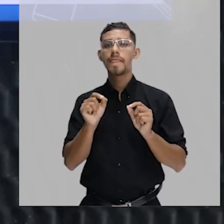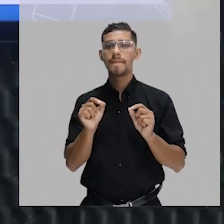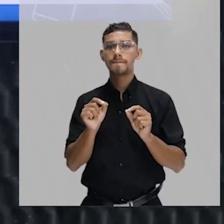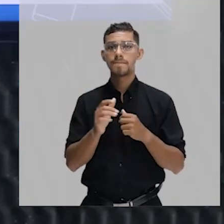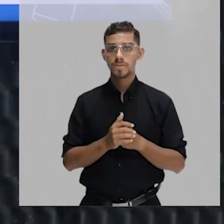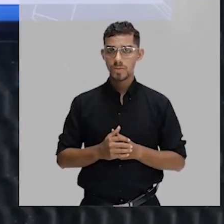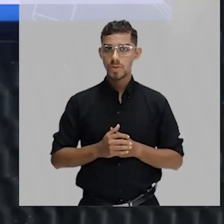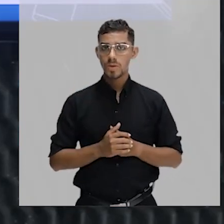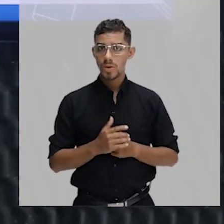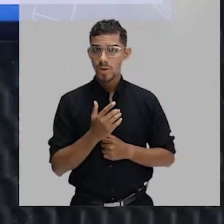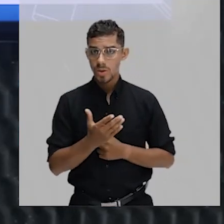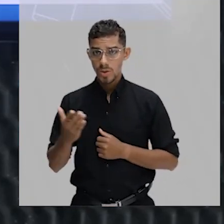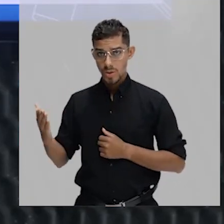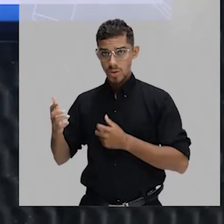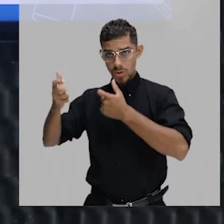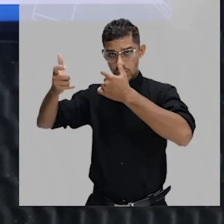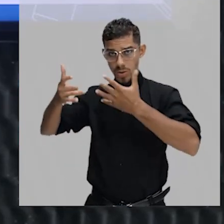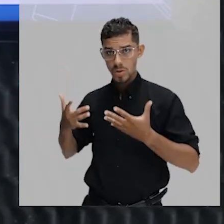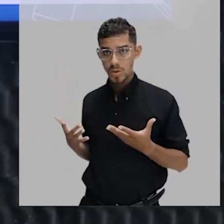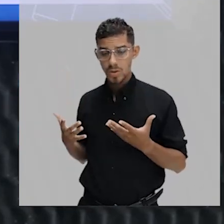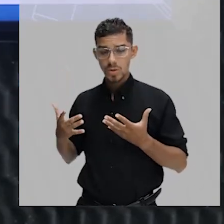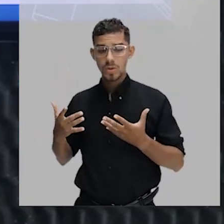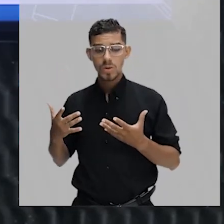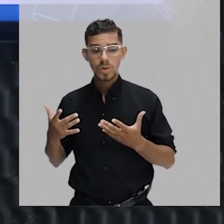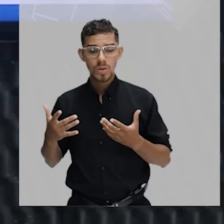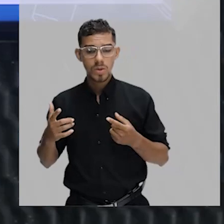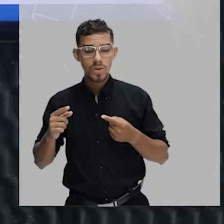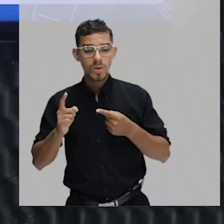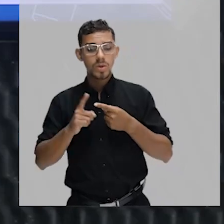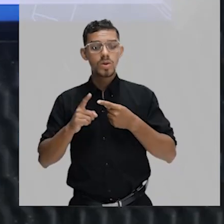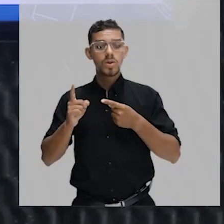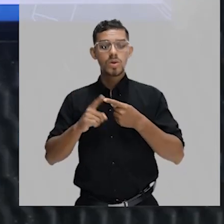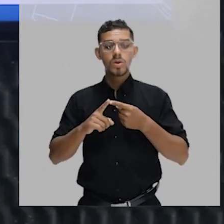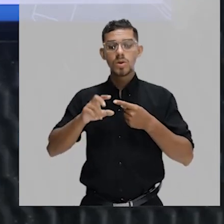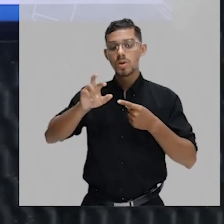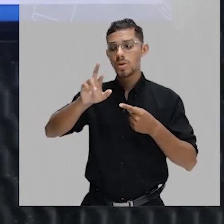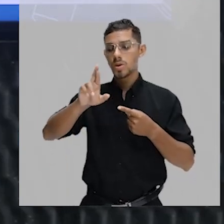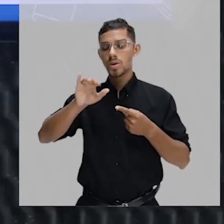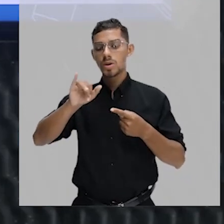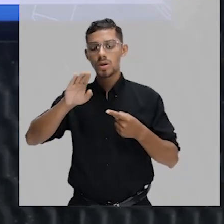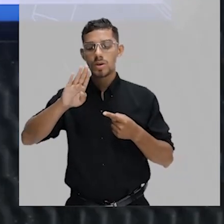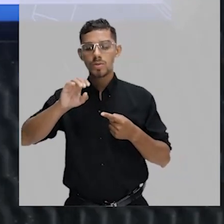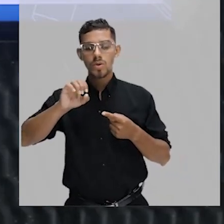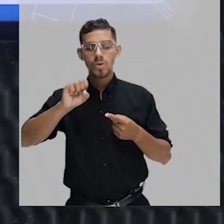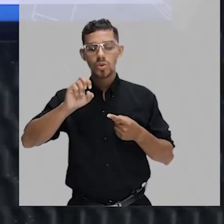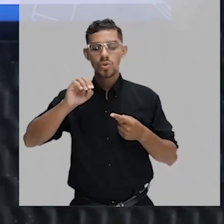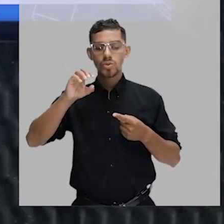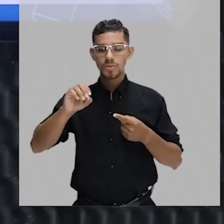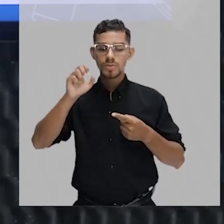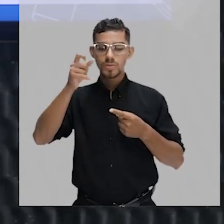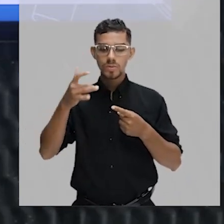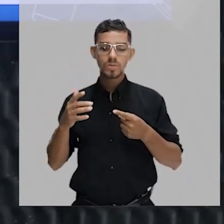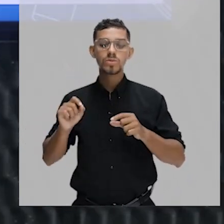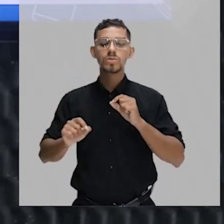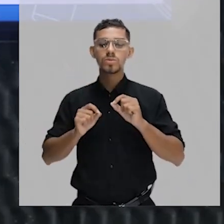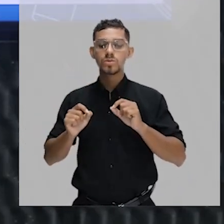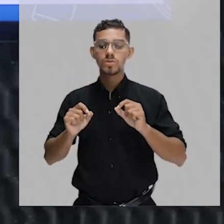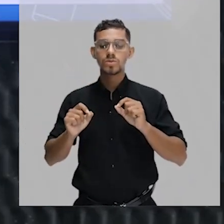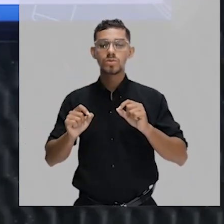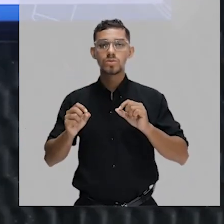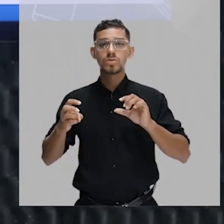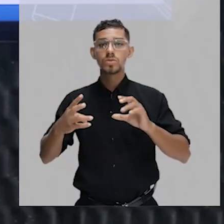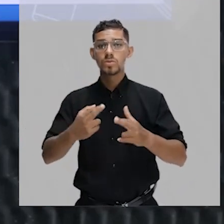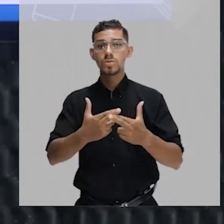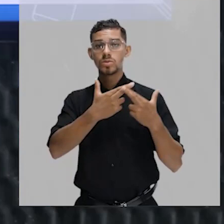O cozinheiro, aqui nesse caso, seria o ribossomo. O ribossomo, ele é a organela responsável por produzir a